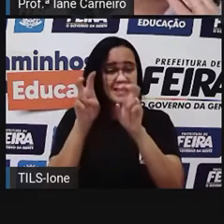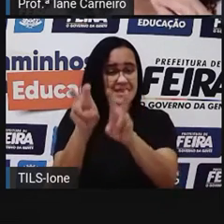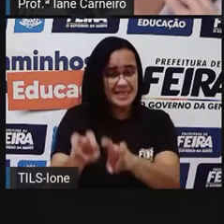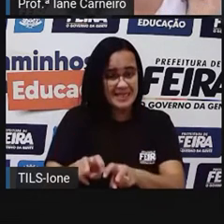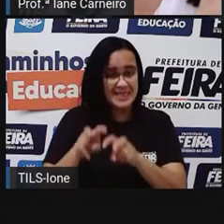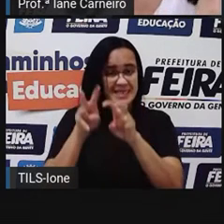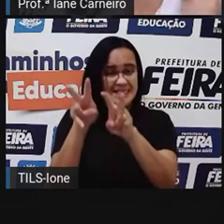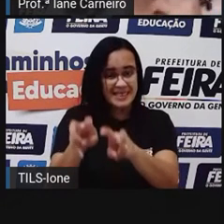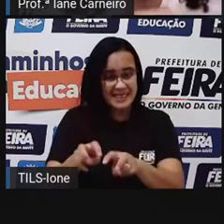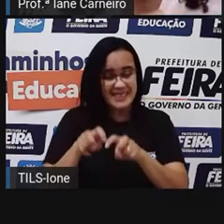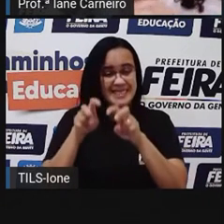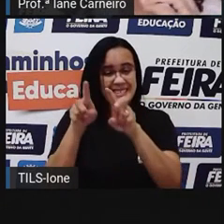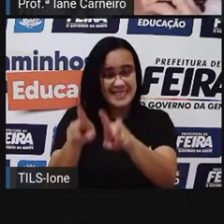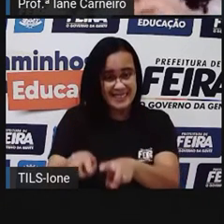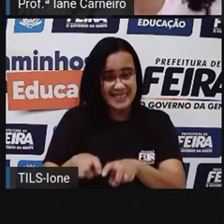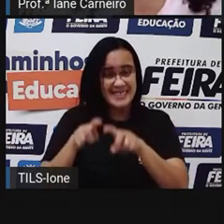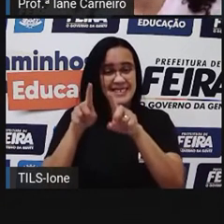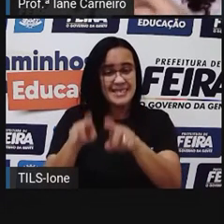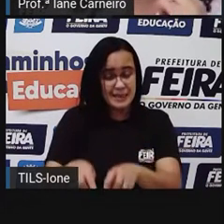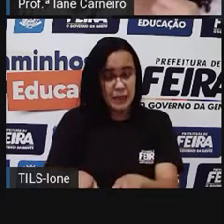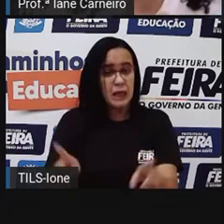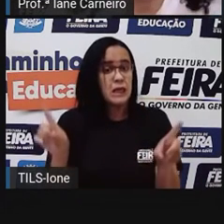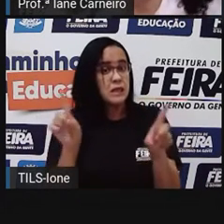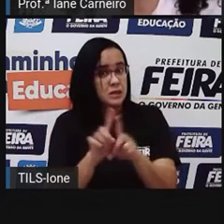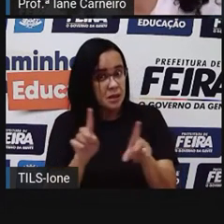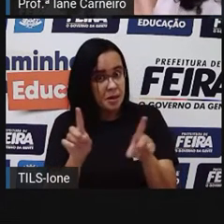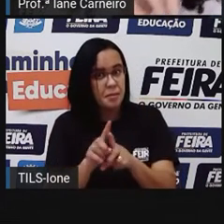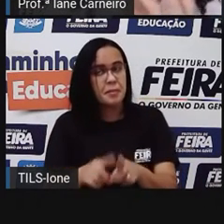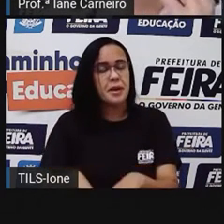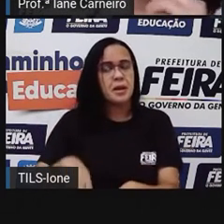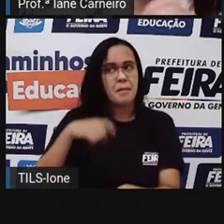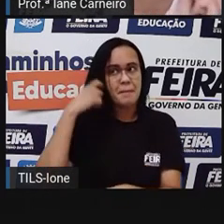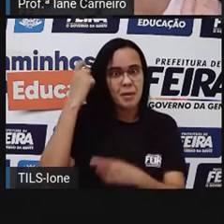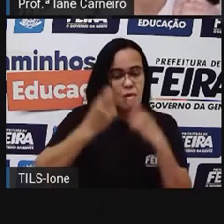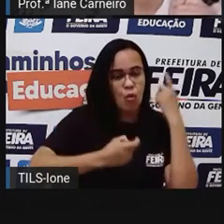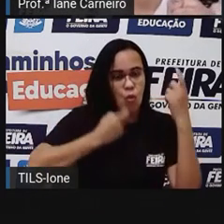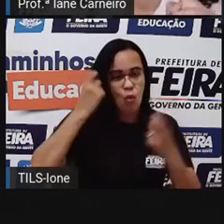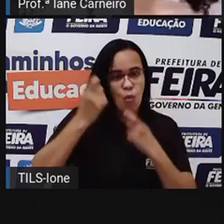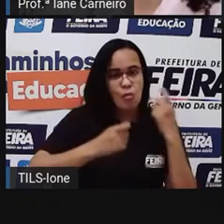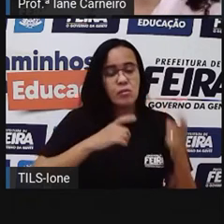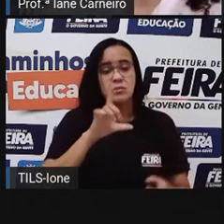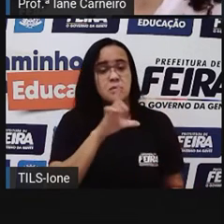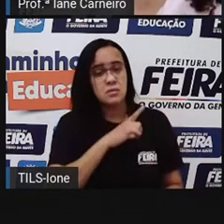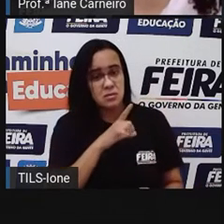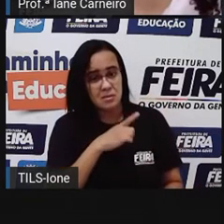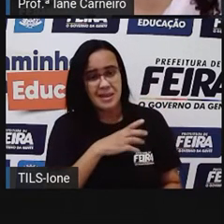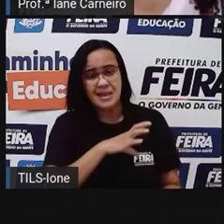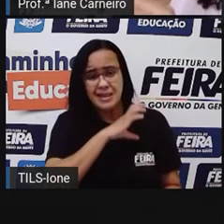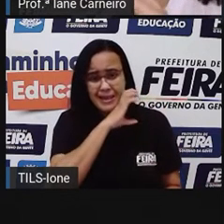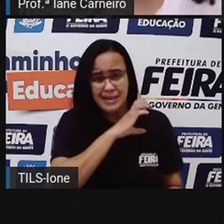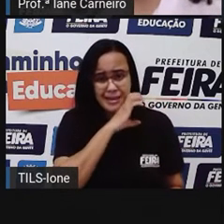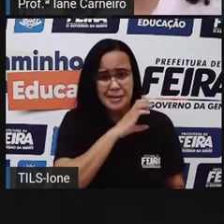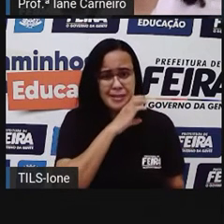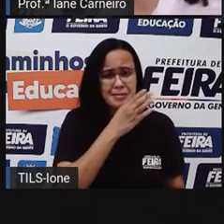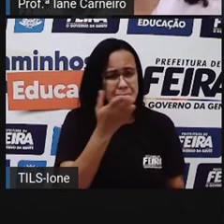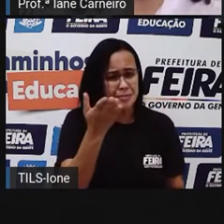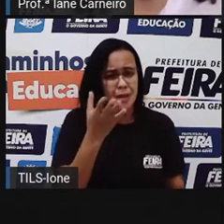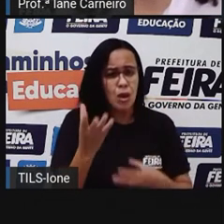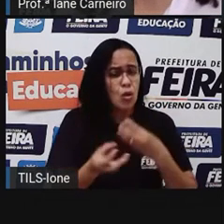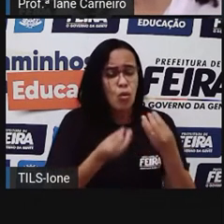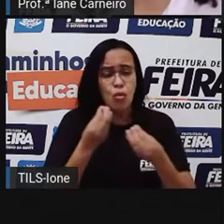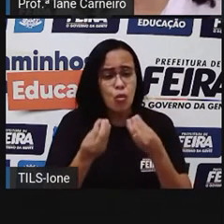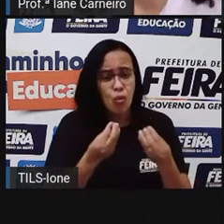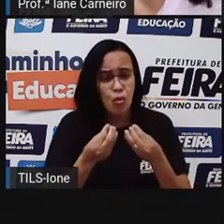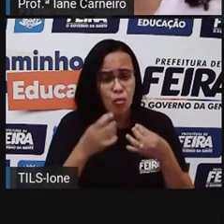aqui também existe uma preocupação para que esses animais sejam respeitados, né? Para que o leite da